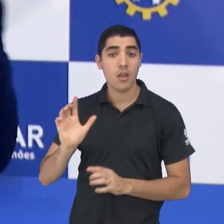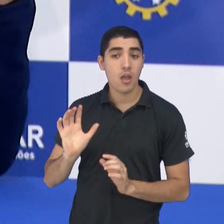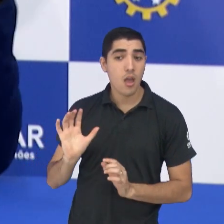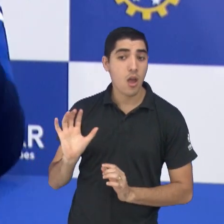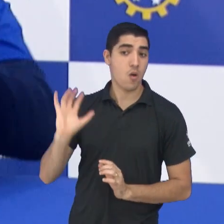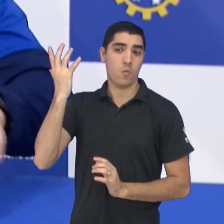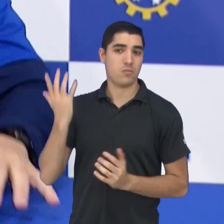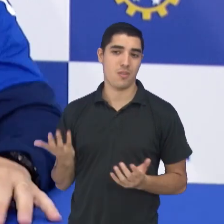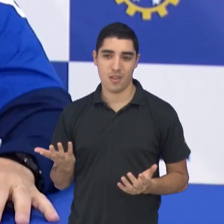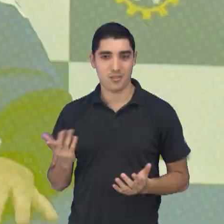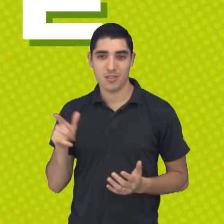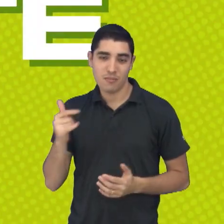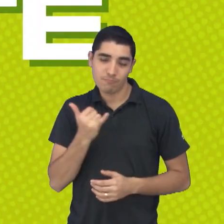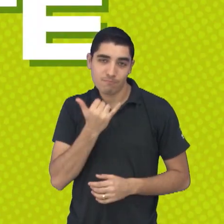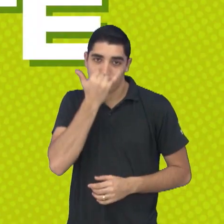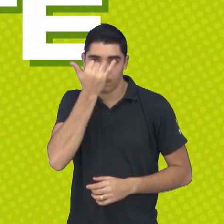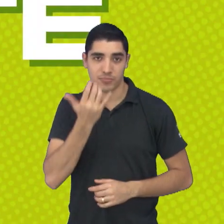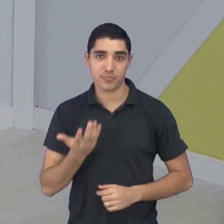não encaixou o jogo dele.